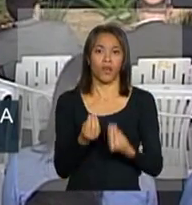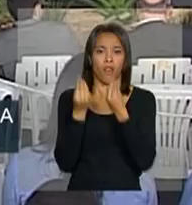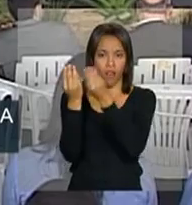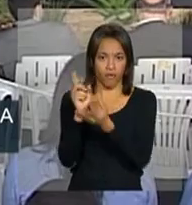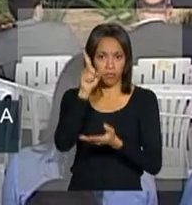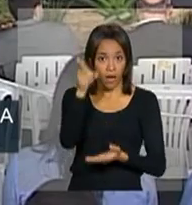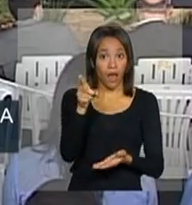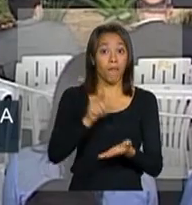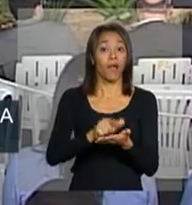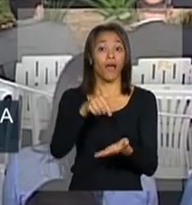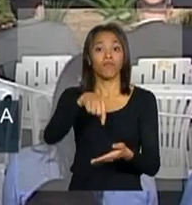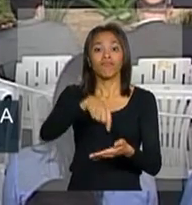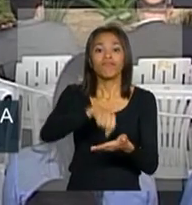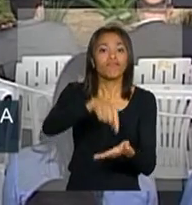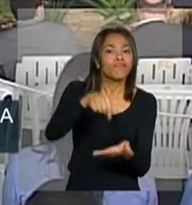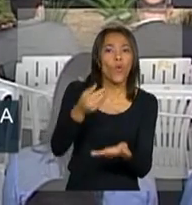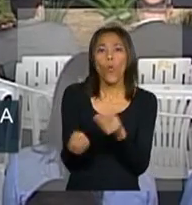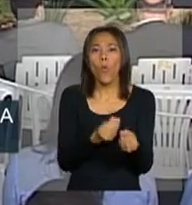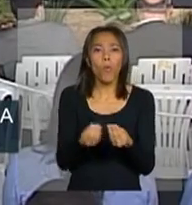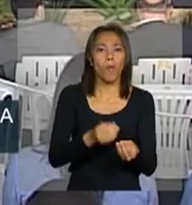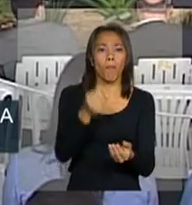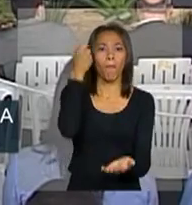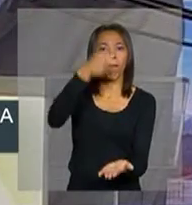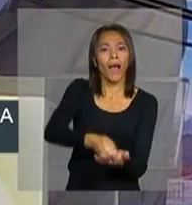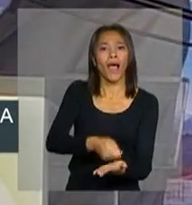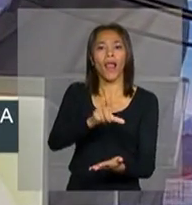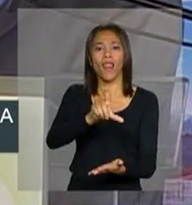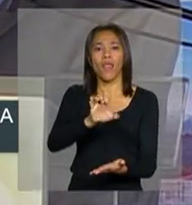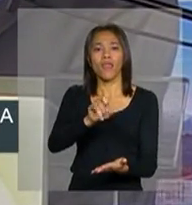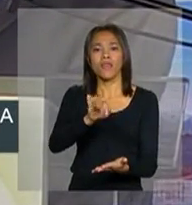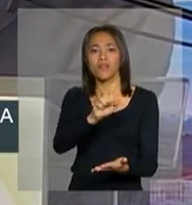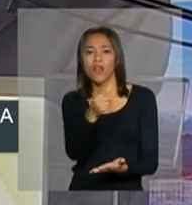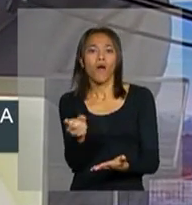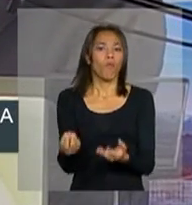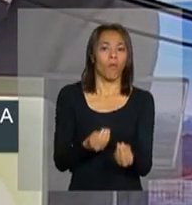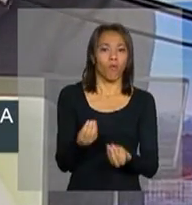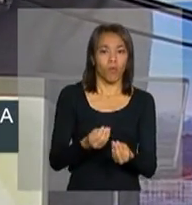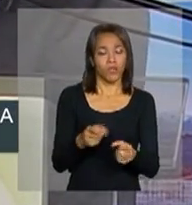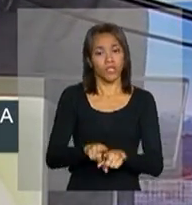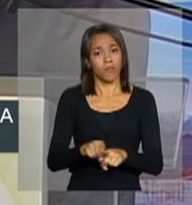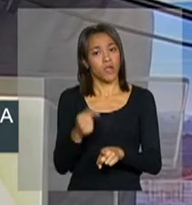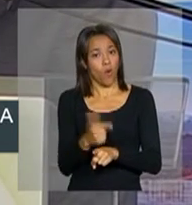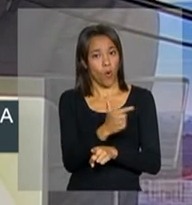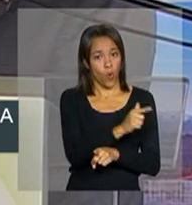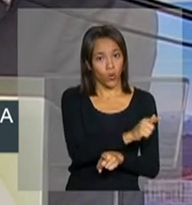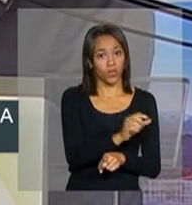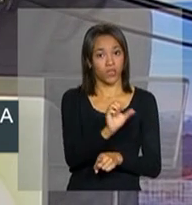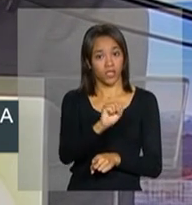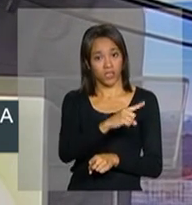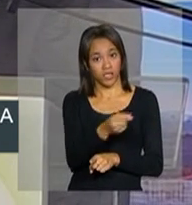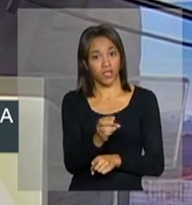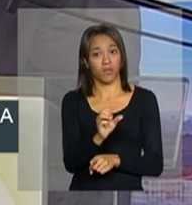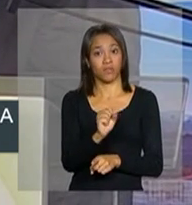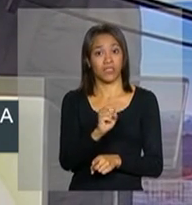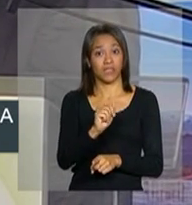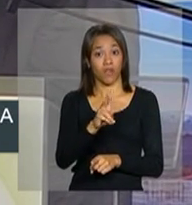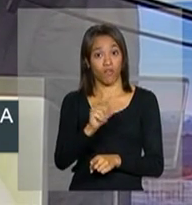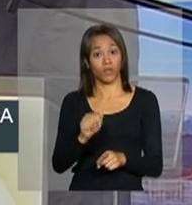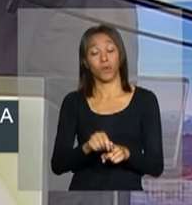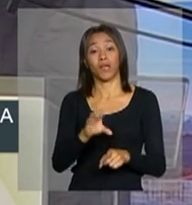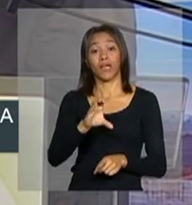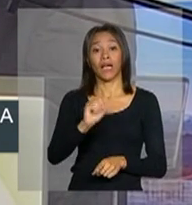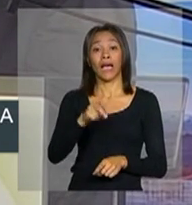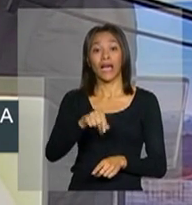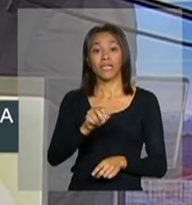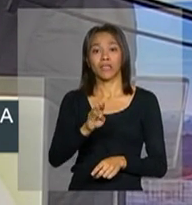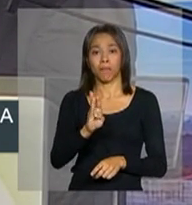esta concessão e as demais de São Salvador, de Canabrava e todas as outras.